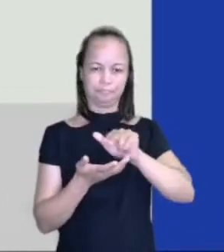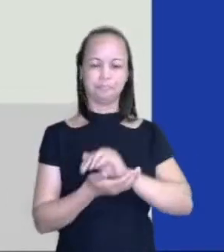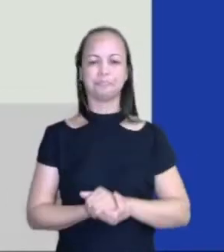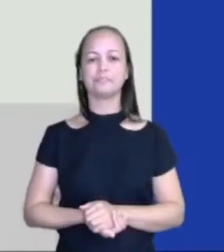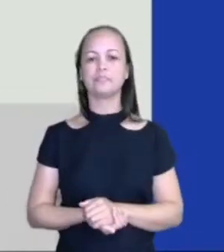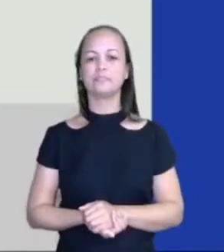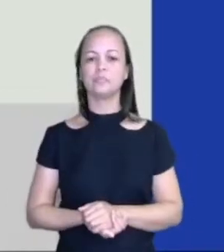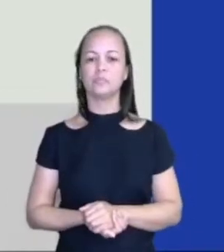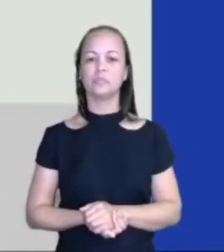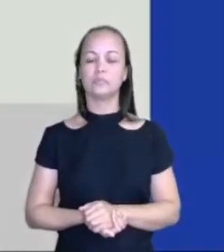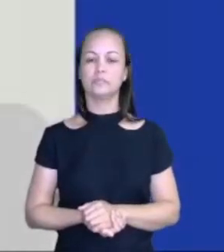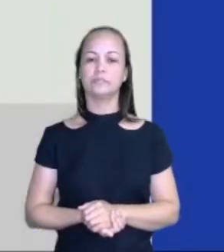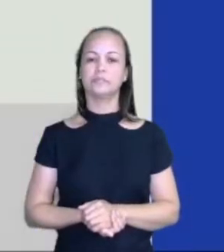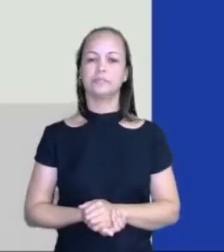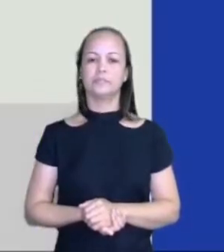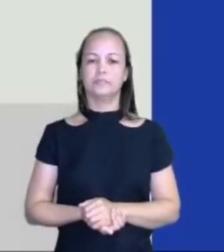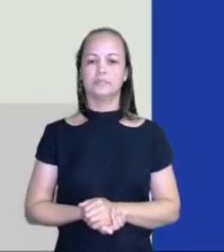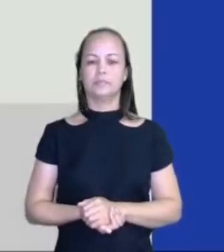vamos continuar?